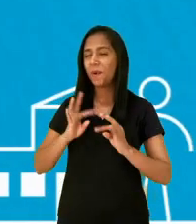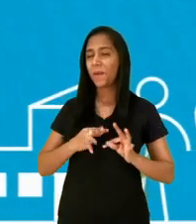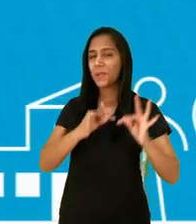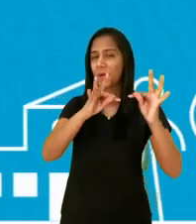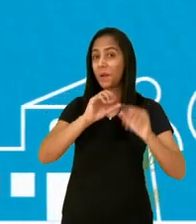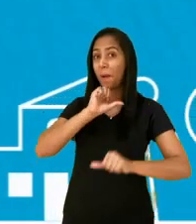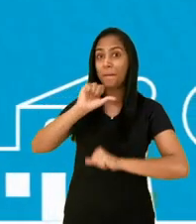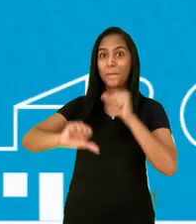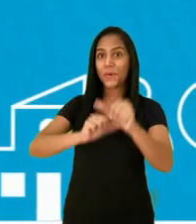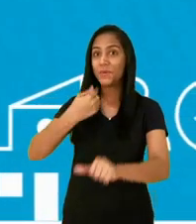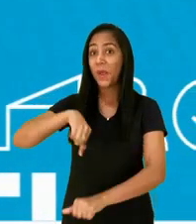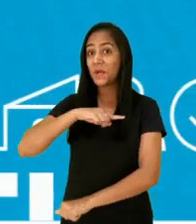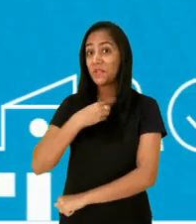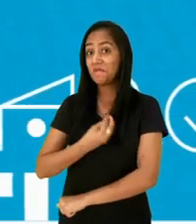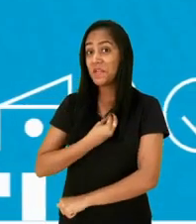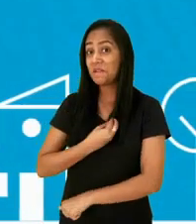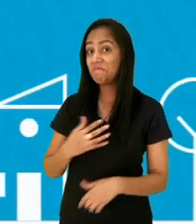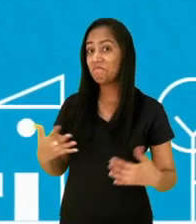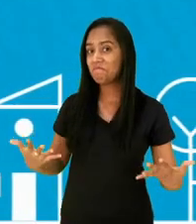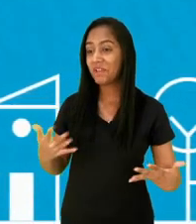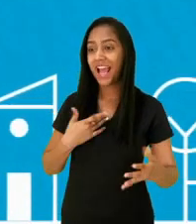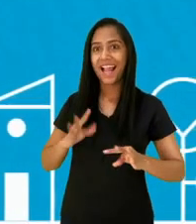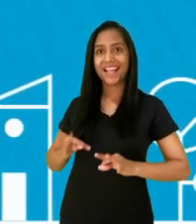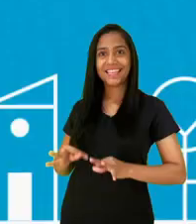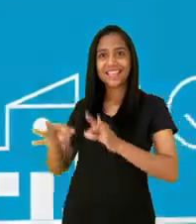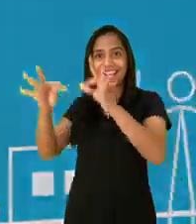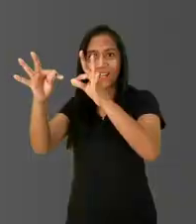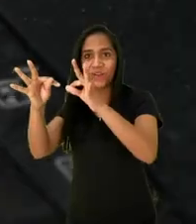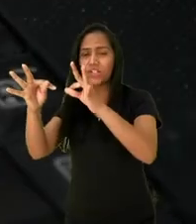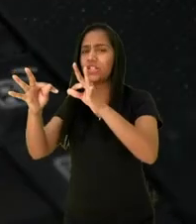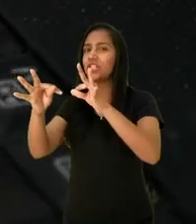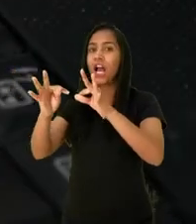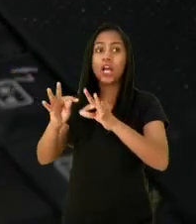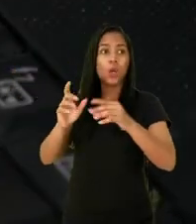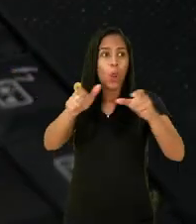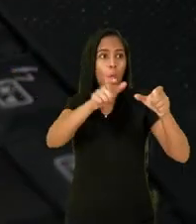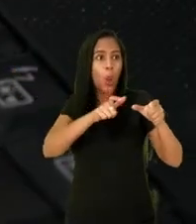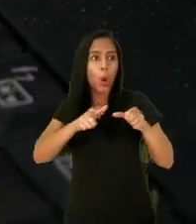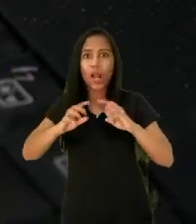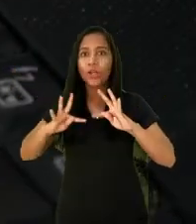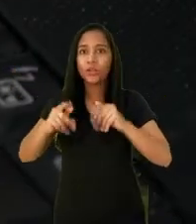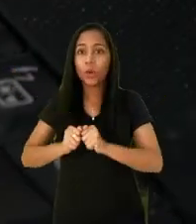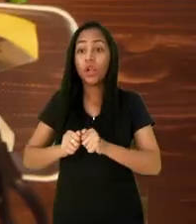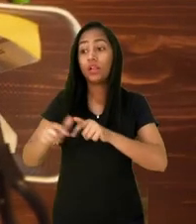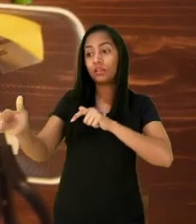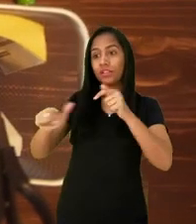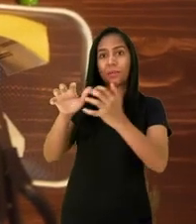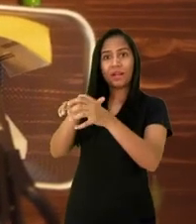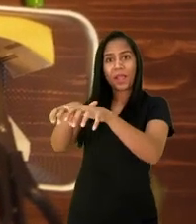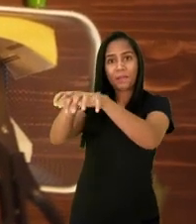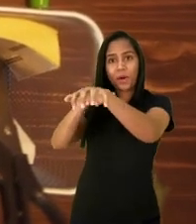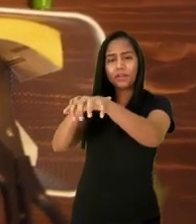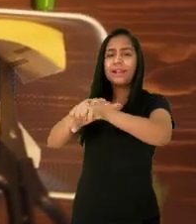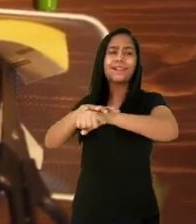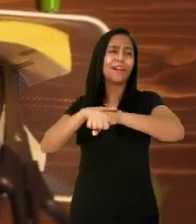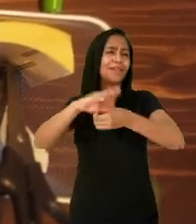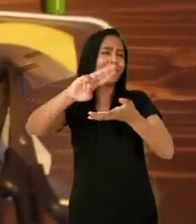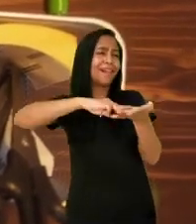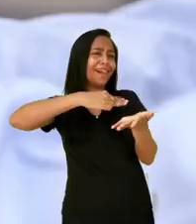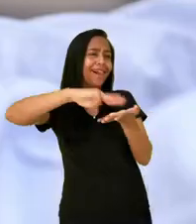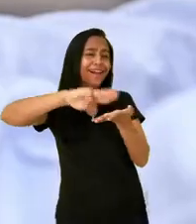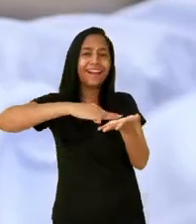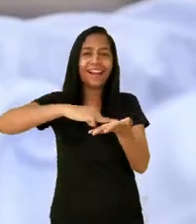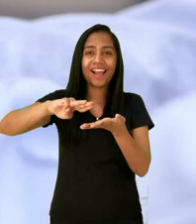Você já percebeu como a tecnologia transformou nossa vida? A tecnologia está em todo lugar. No trabalho